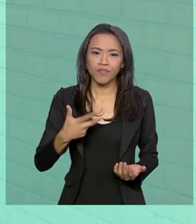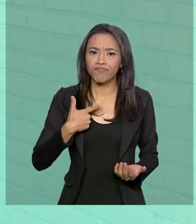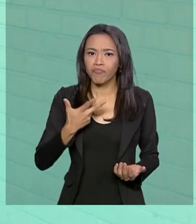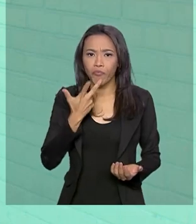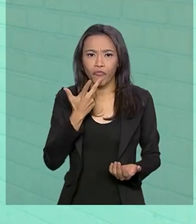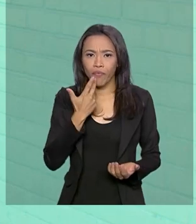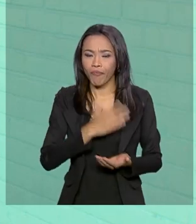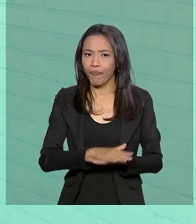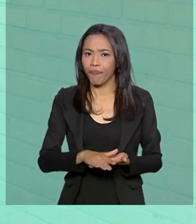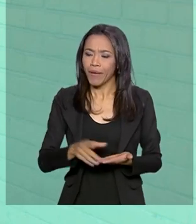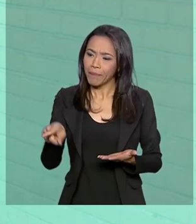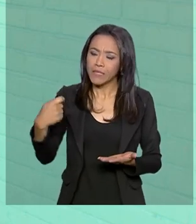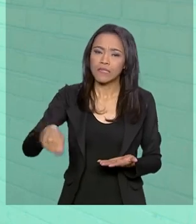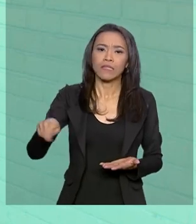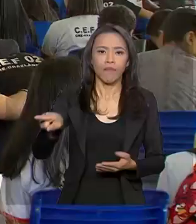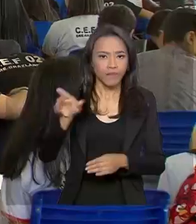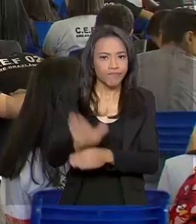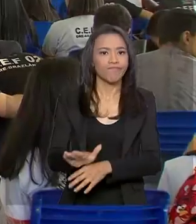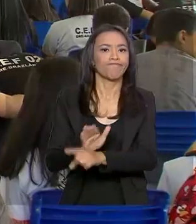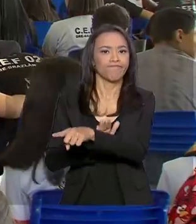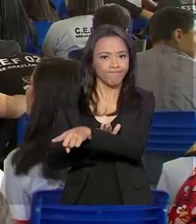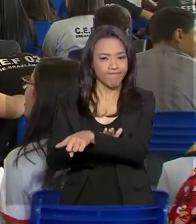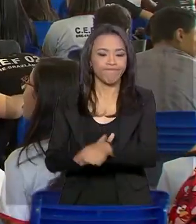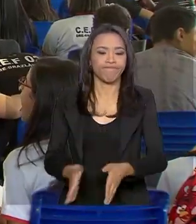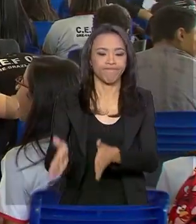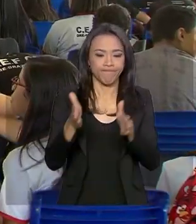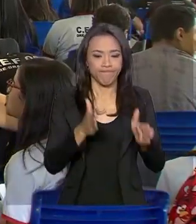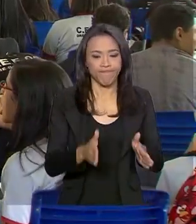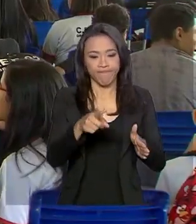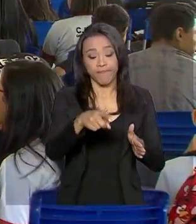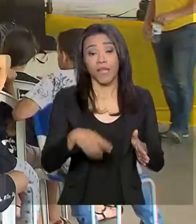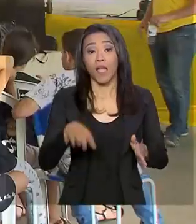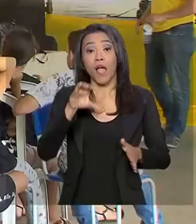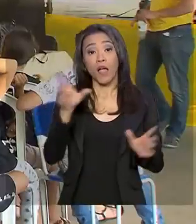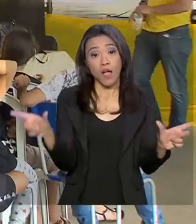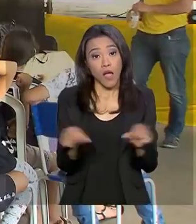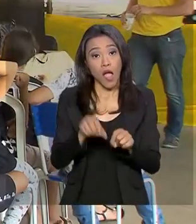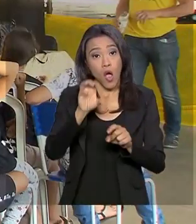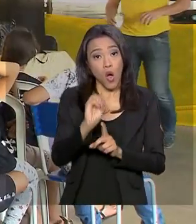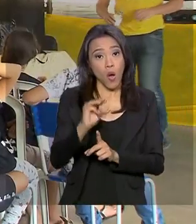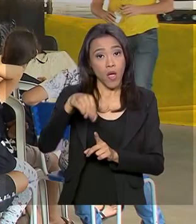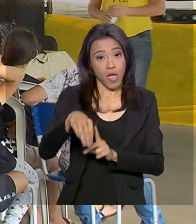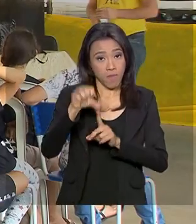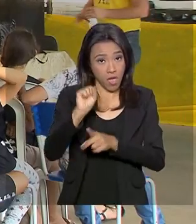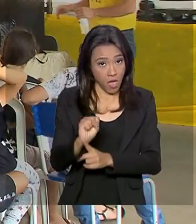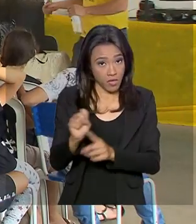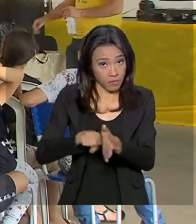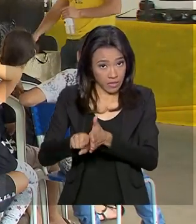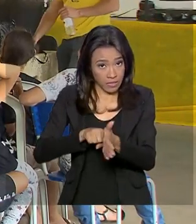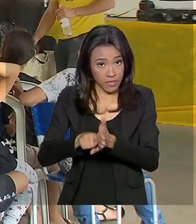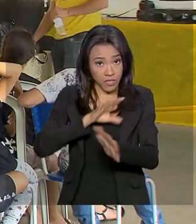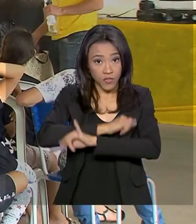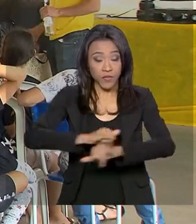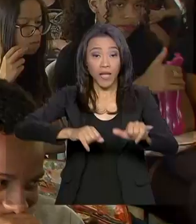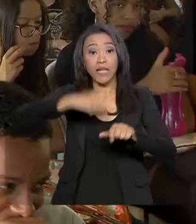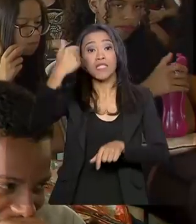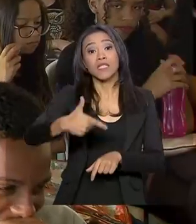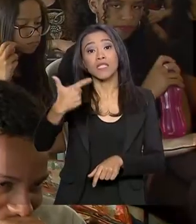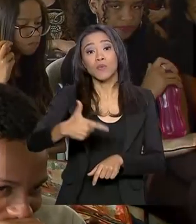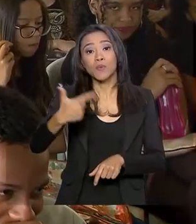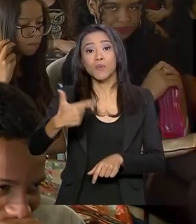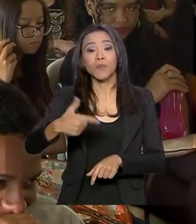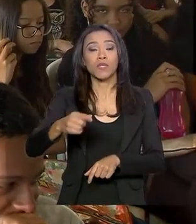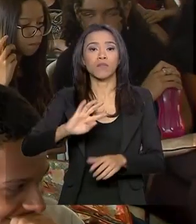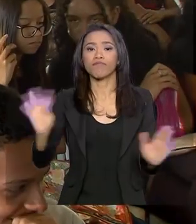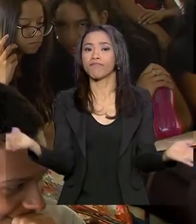viu que ela precisava de socorro. Segundo a Organização Mundial de Saúde, o suicídio é a segunda causa de mortes no mundo, na